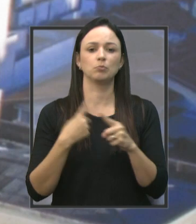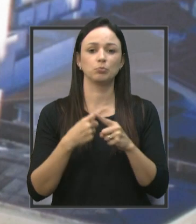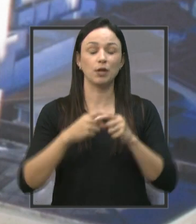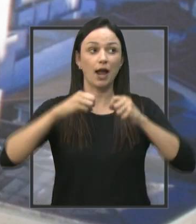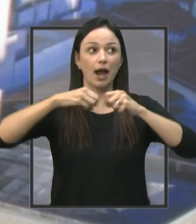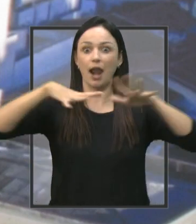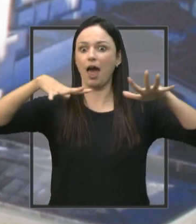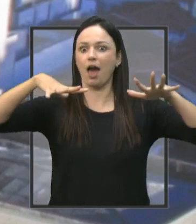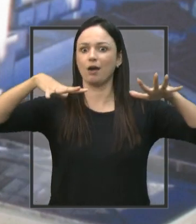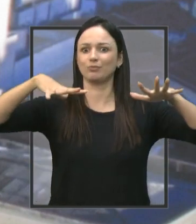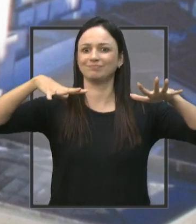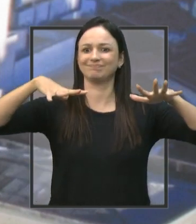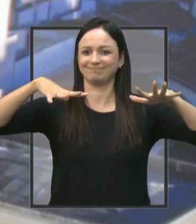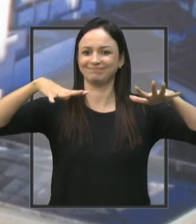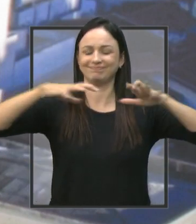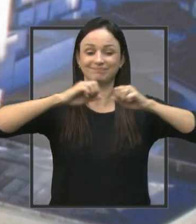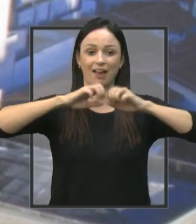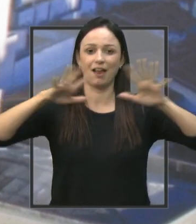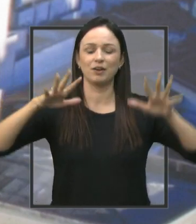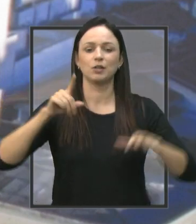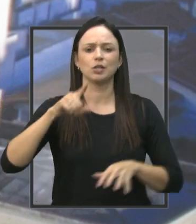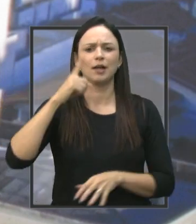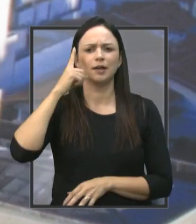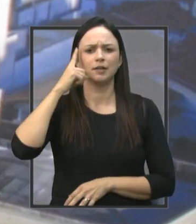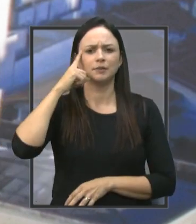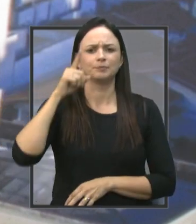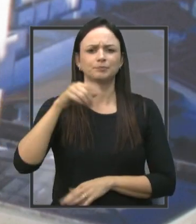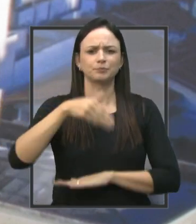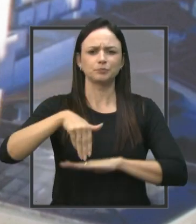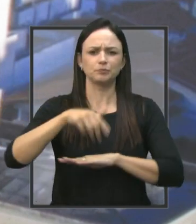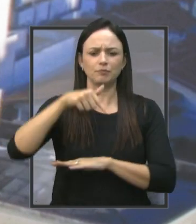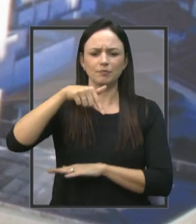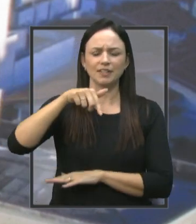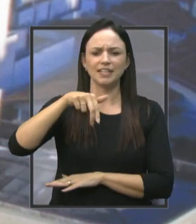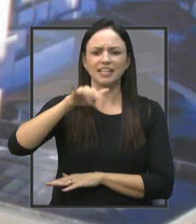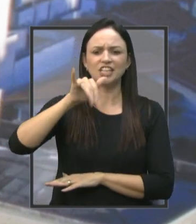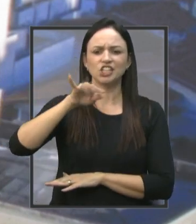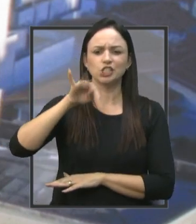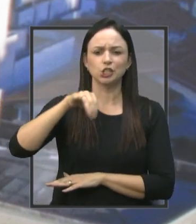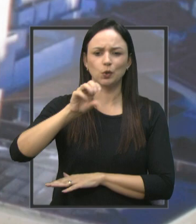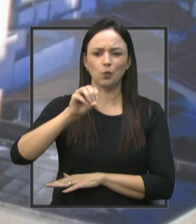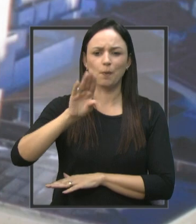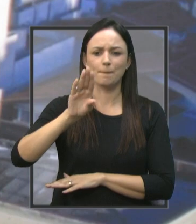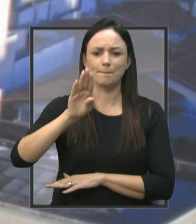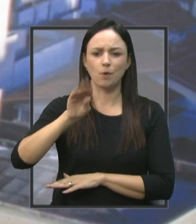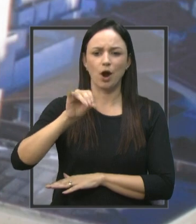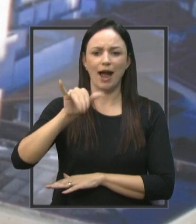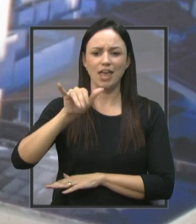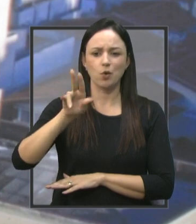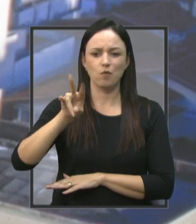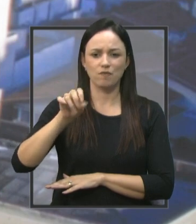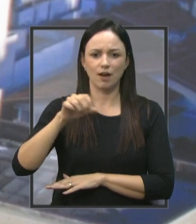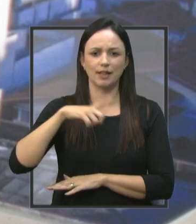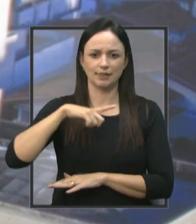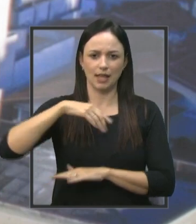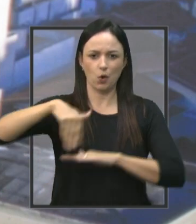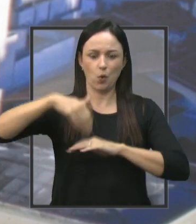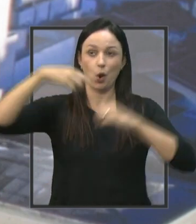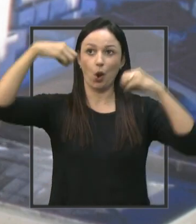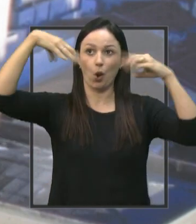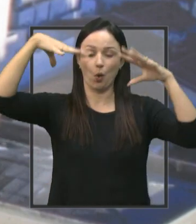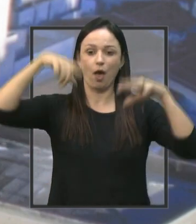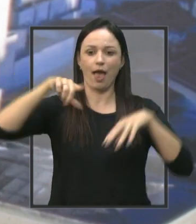claridade. Só para você ter uma ideia, na rua Quintino Bocaiuva, nós temos uma iluminação de LED na rua Quintino